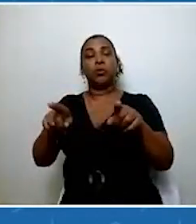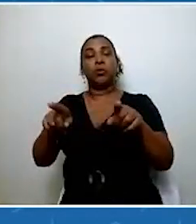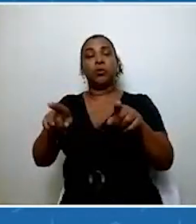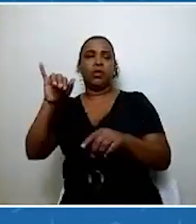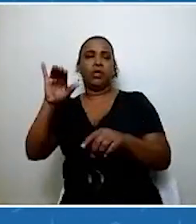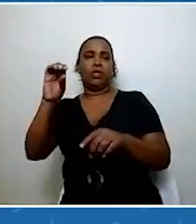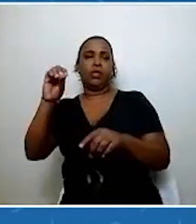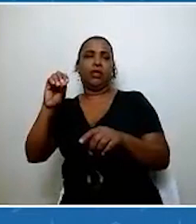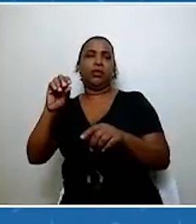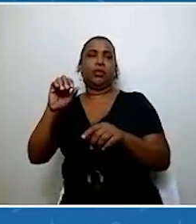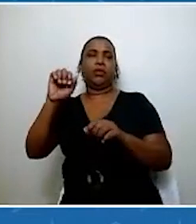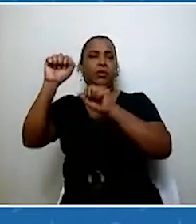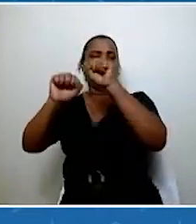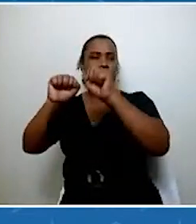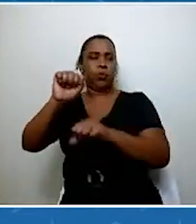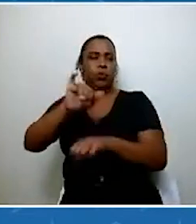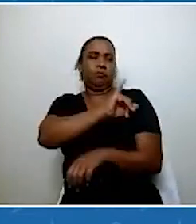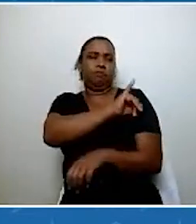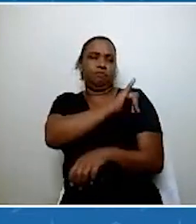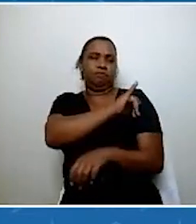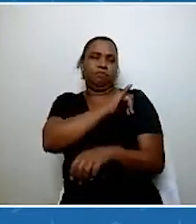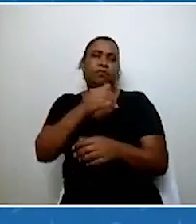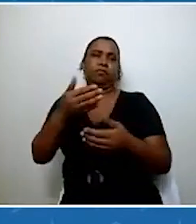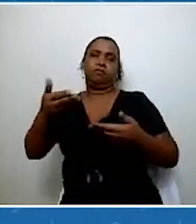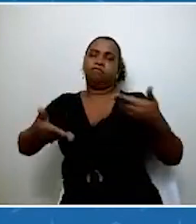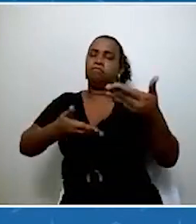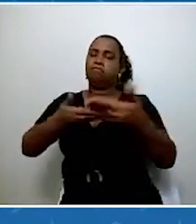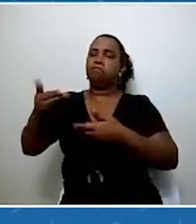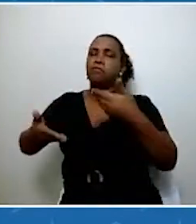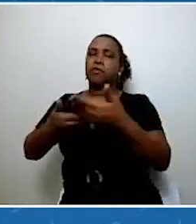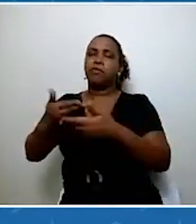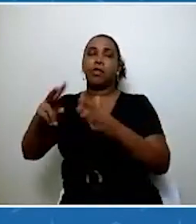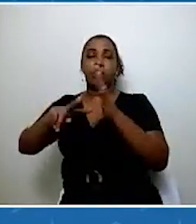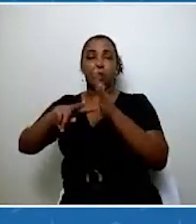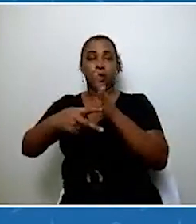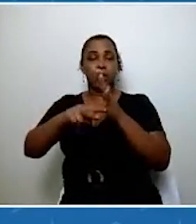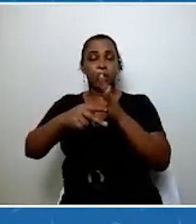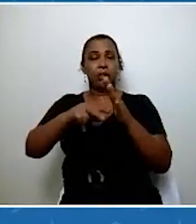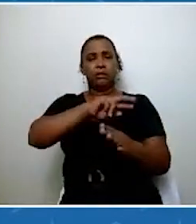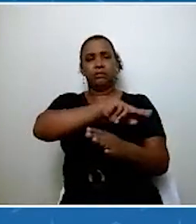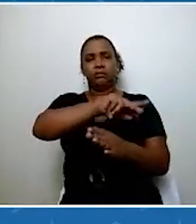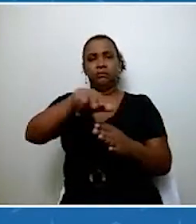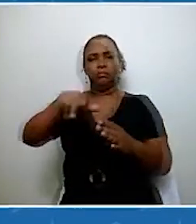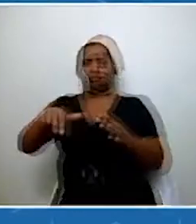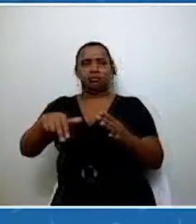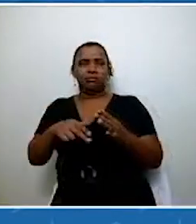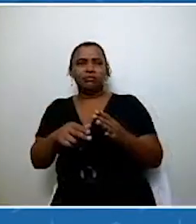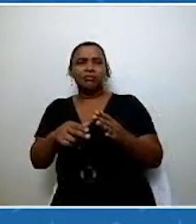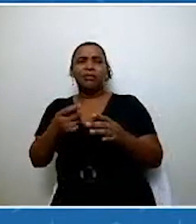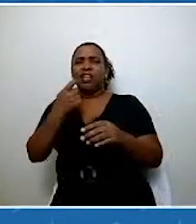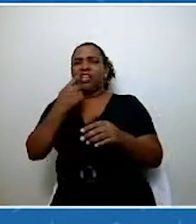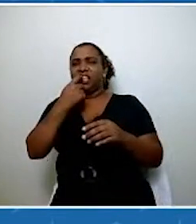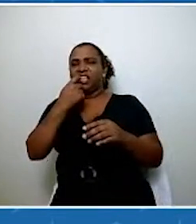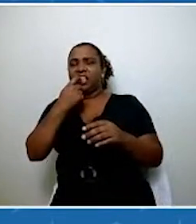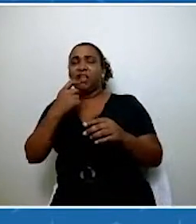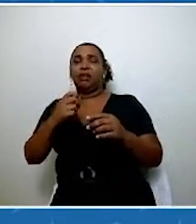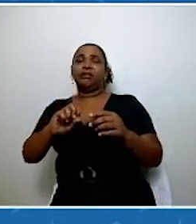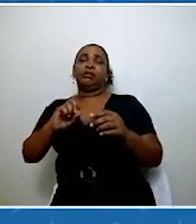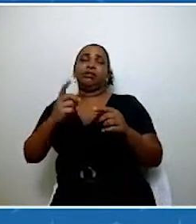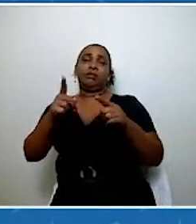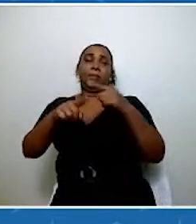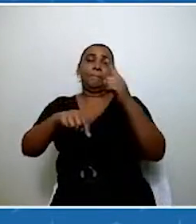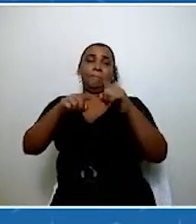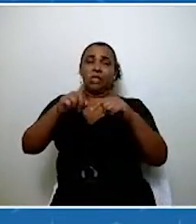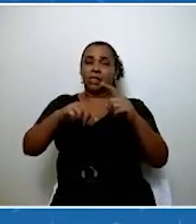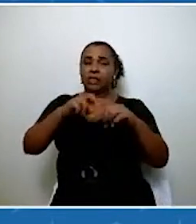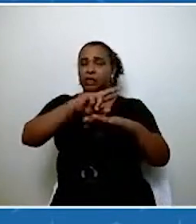mobiliza aí vários sindicatos ligados a plásticos e outros materiais, justamente para que a gente possa pensar junto.